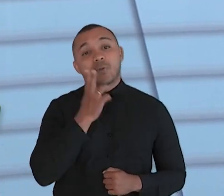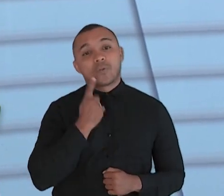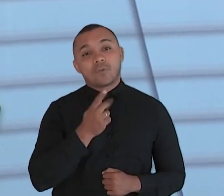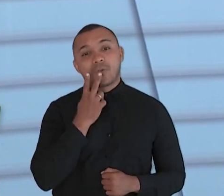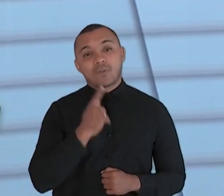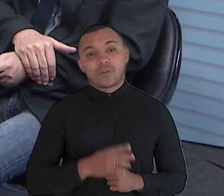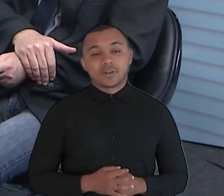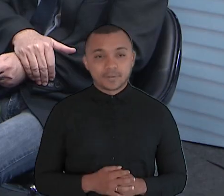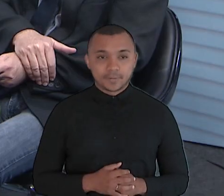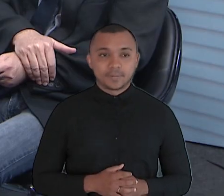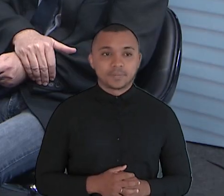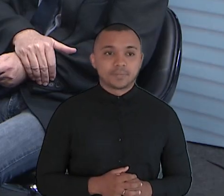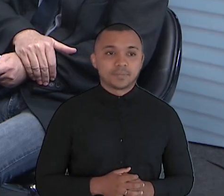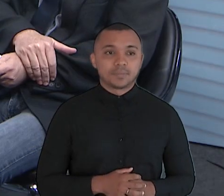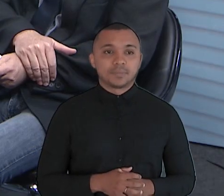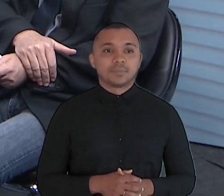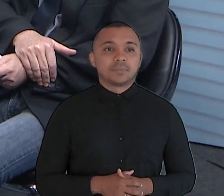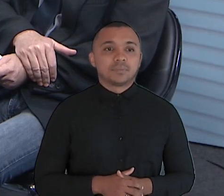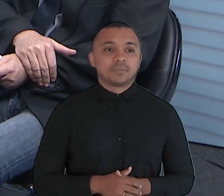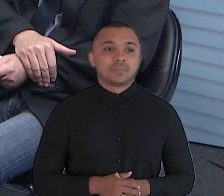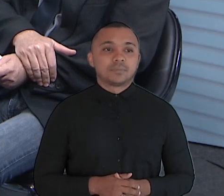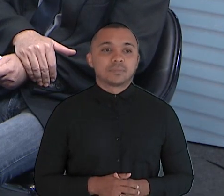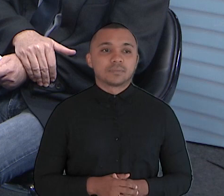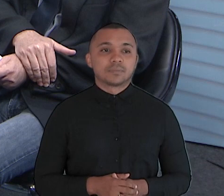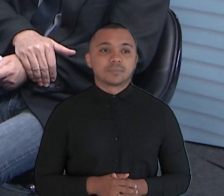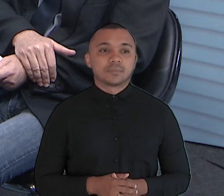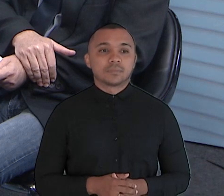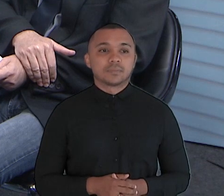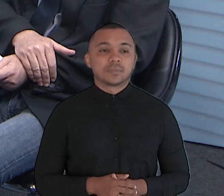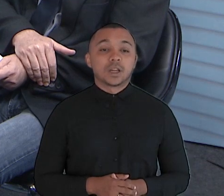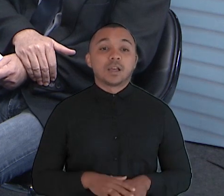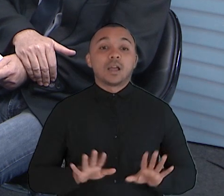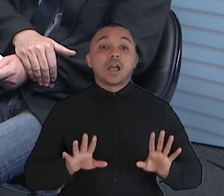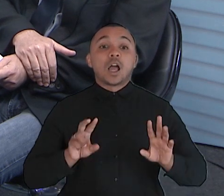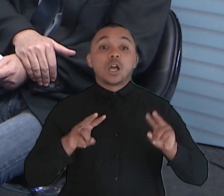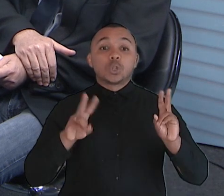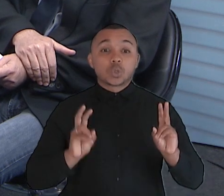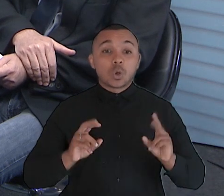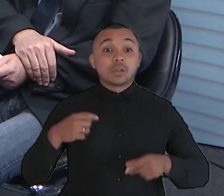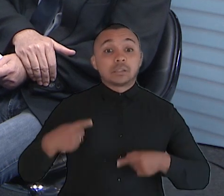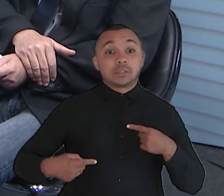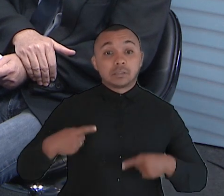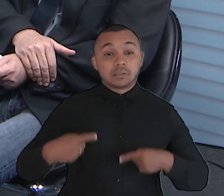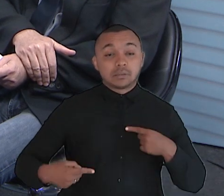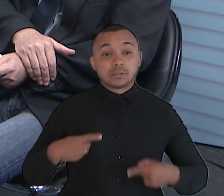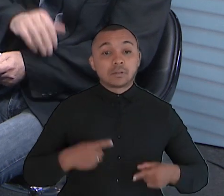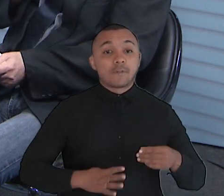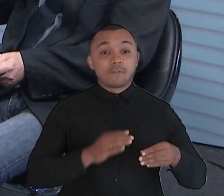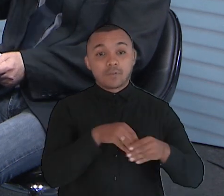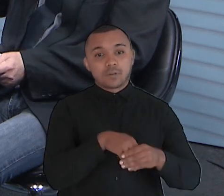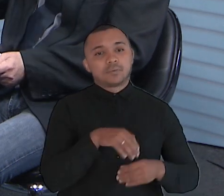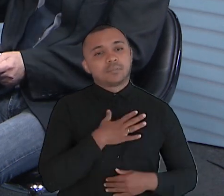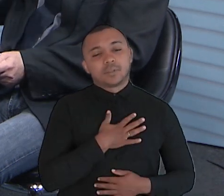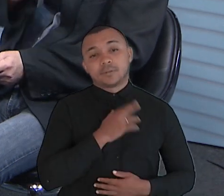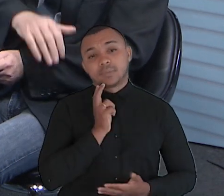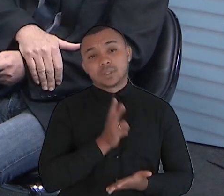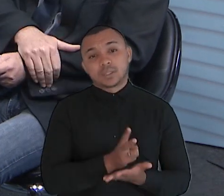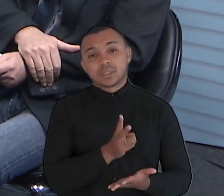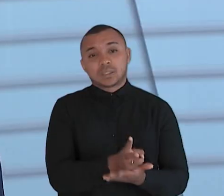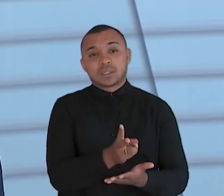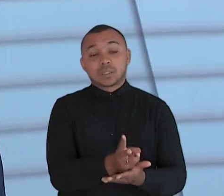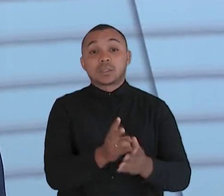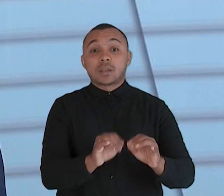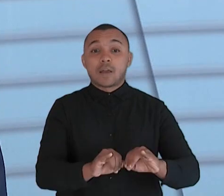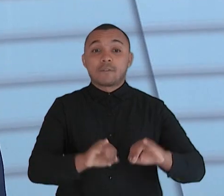dou aqui meu testemunho pelo que eu conheço seu trabalho mas voltando aqui para a questão da disputa eleitoral eu tenho dito que